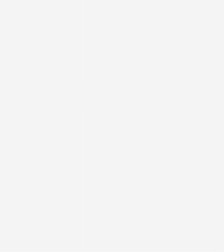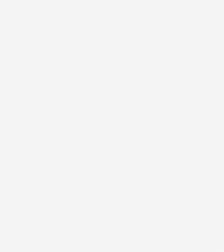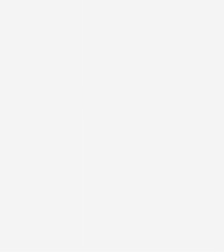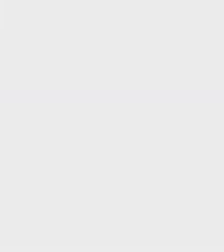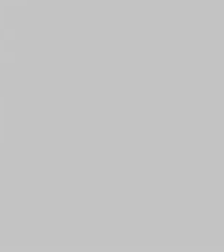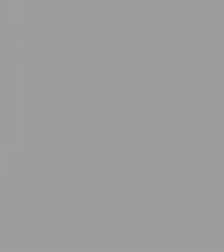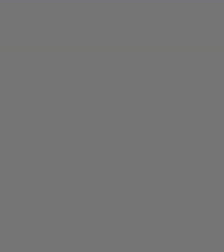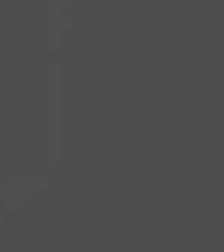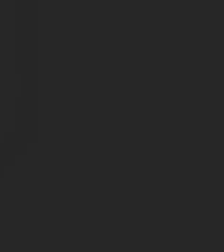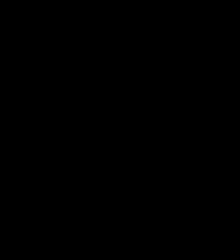bom dia a